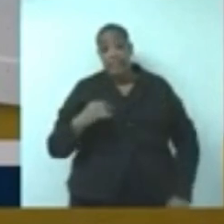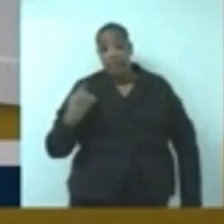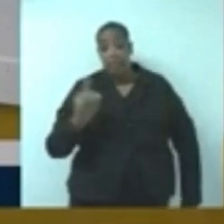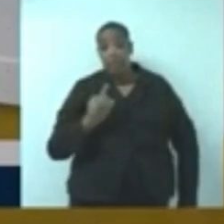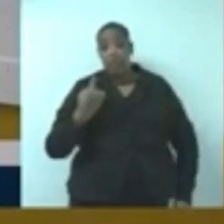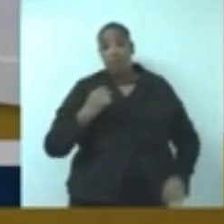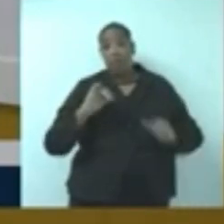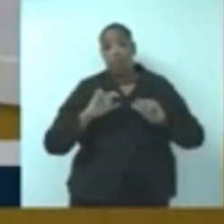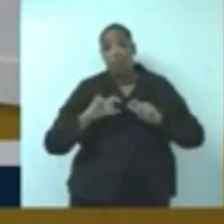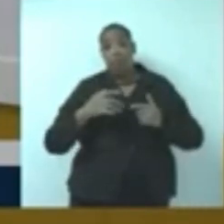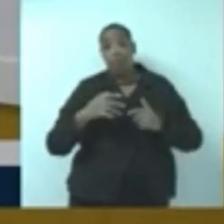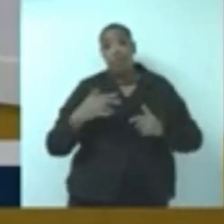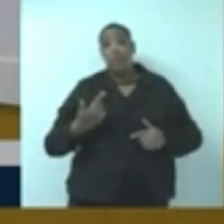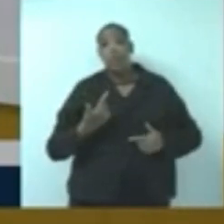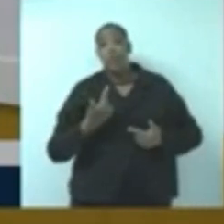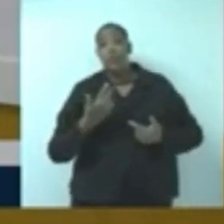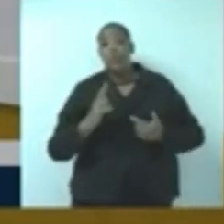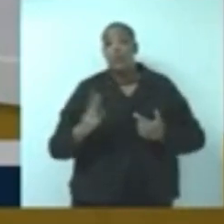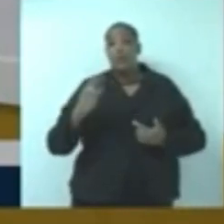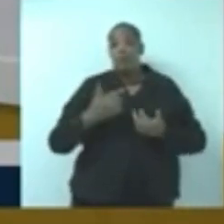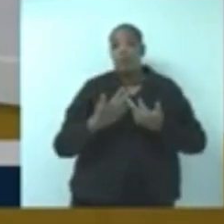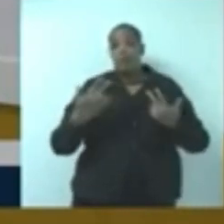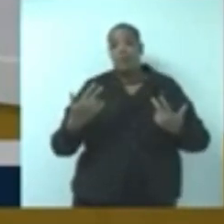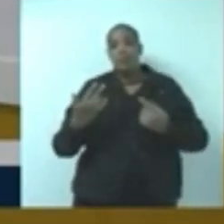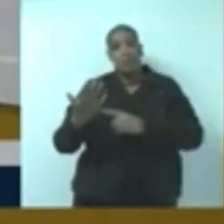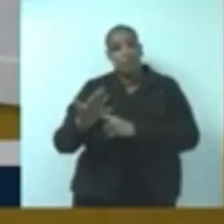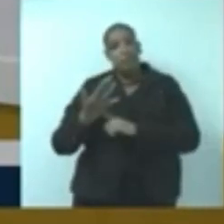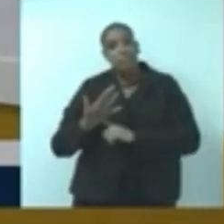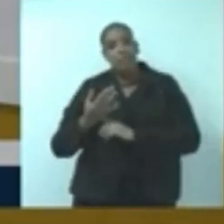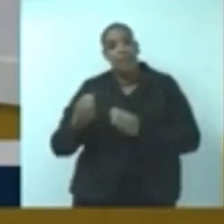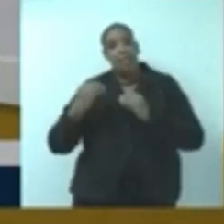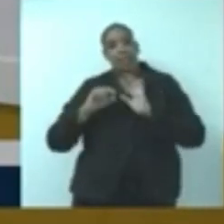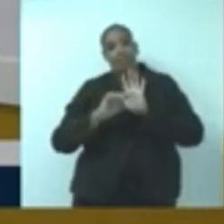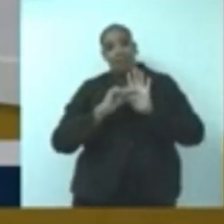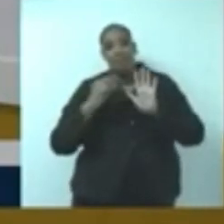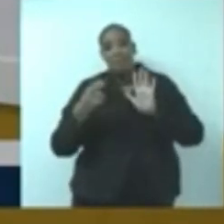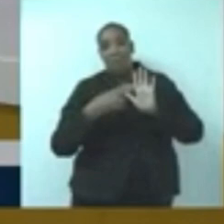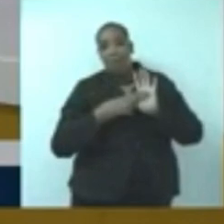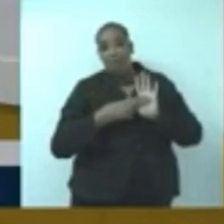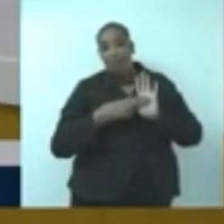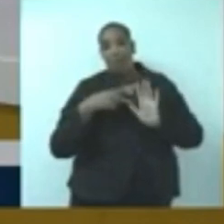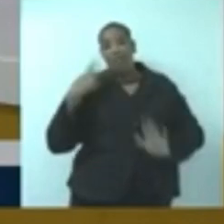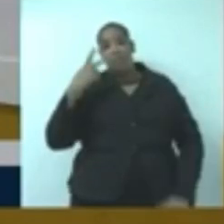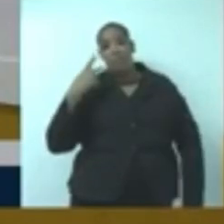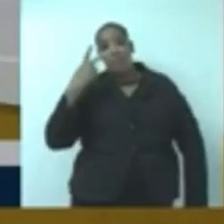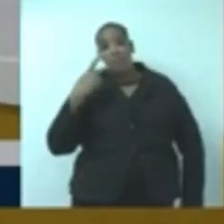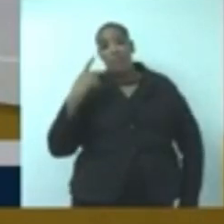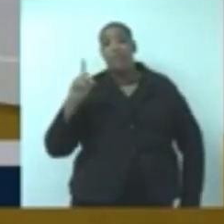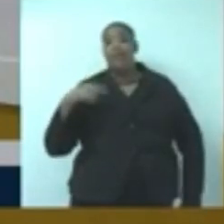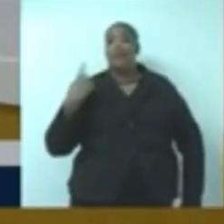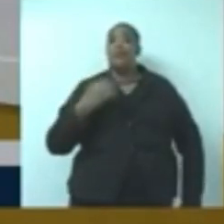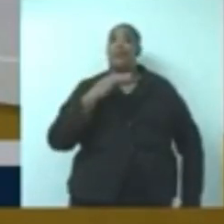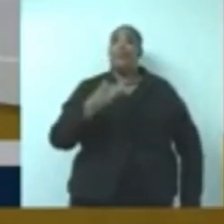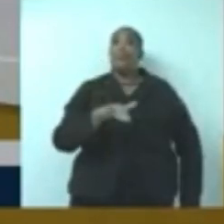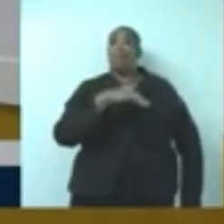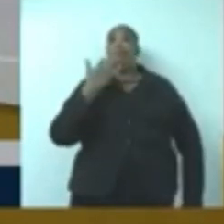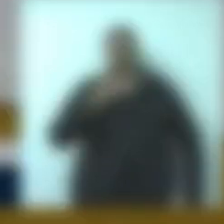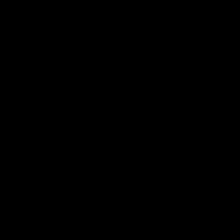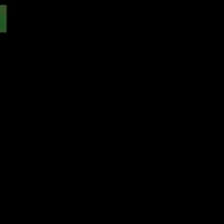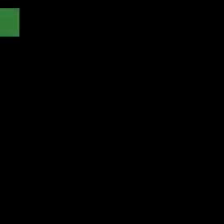nós não usarmos o instrumento do nosso mandato para trazer emendas parlamentares para o nosso município, a gente vai morrer na